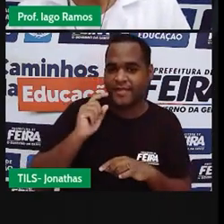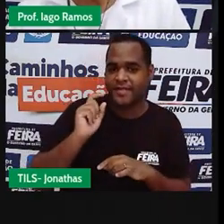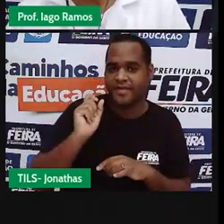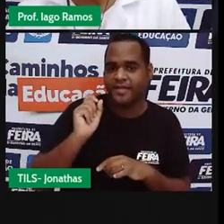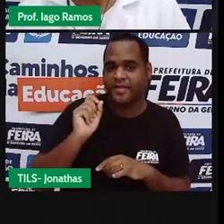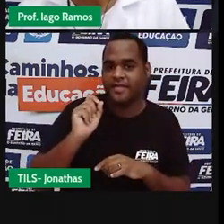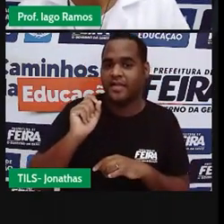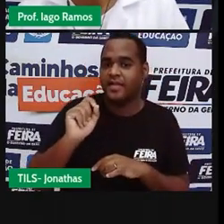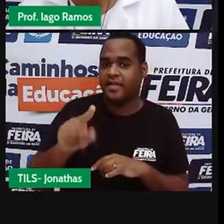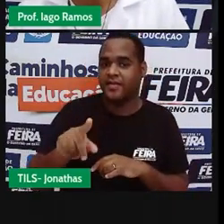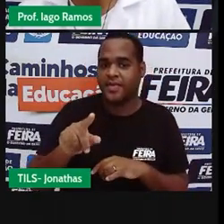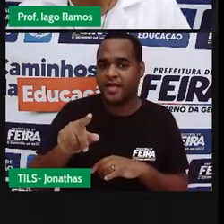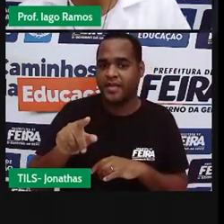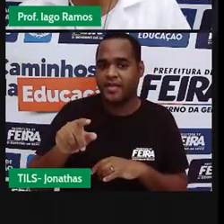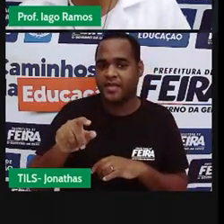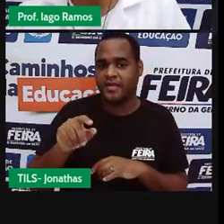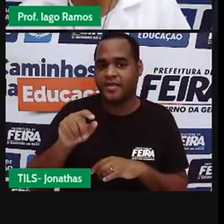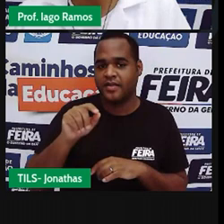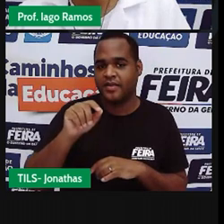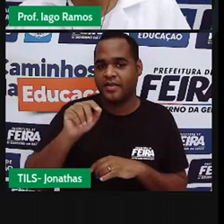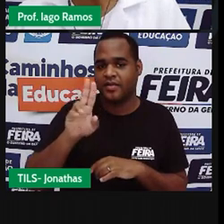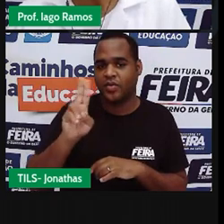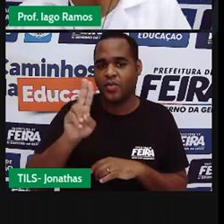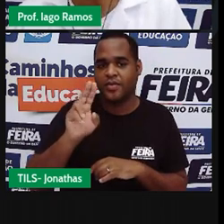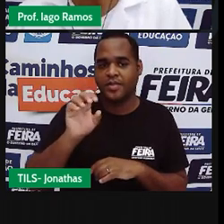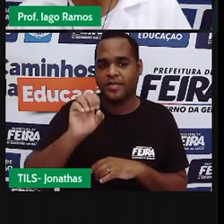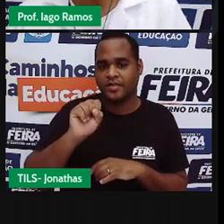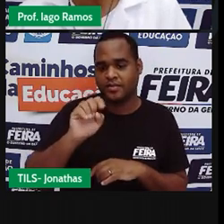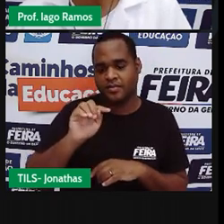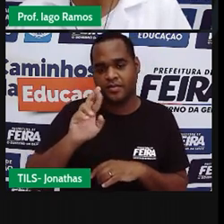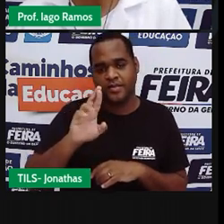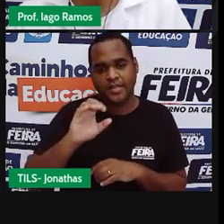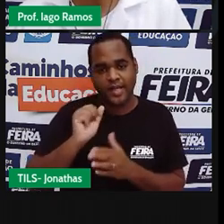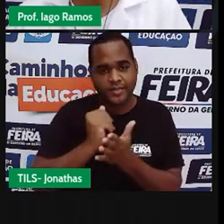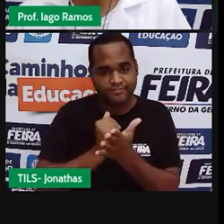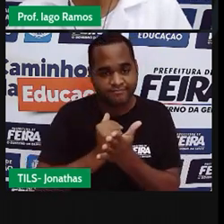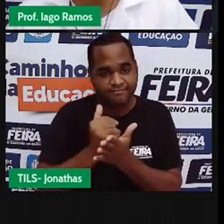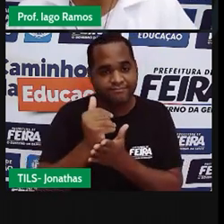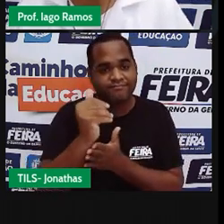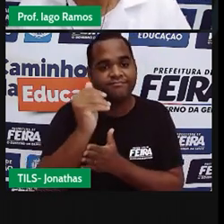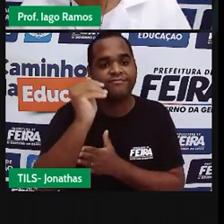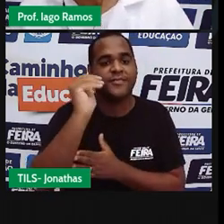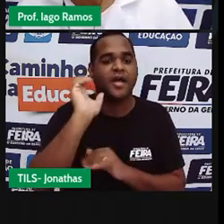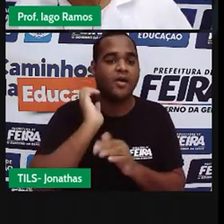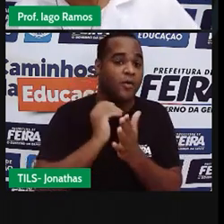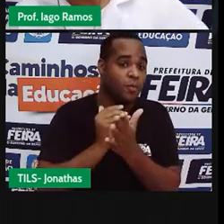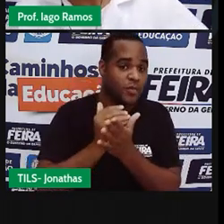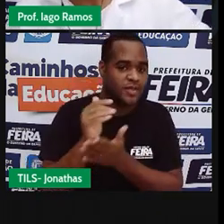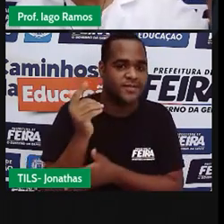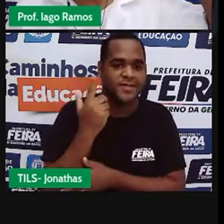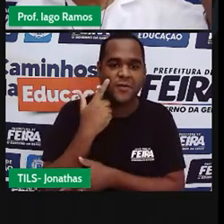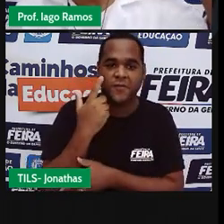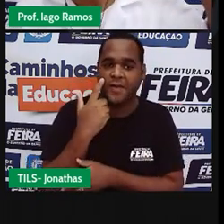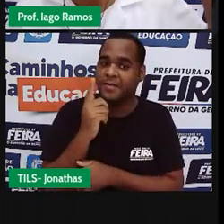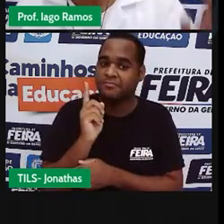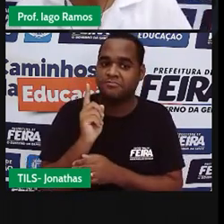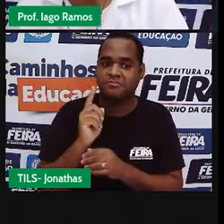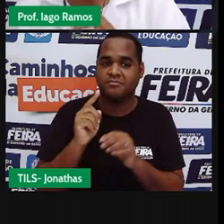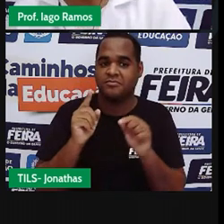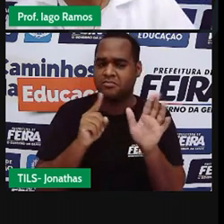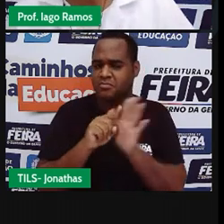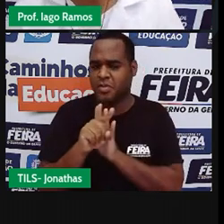no link vai aparecer essa telazinha e aí é só você dar um start e vai aparecer aí